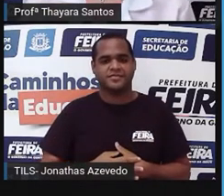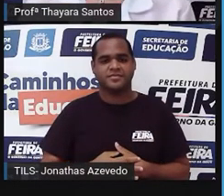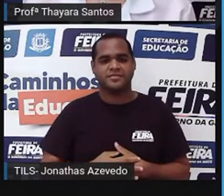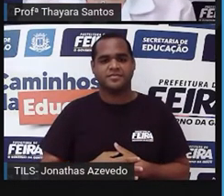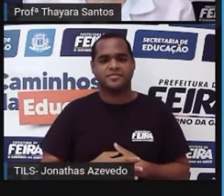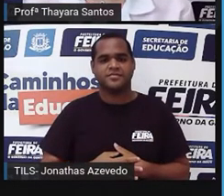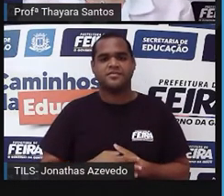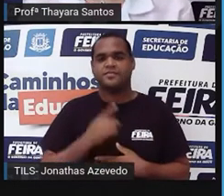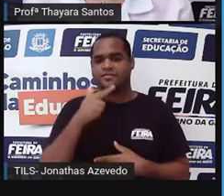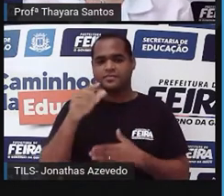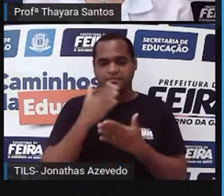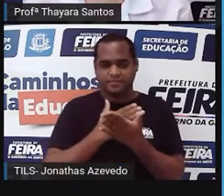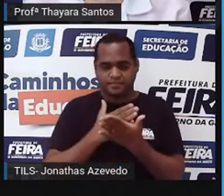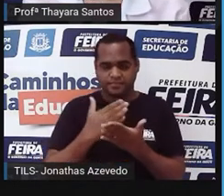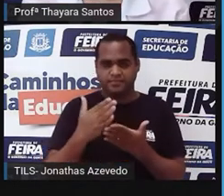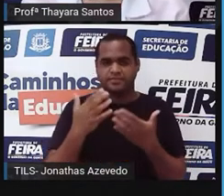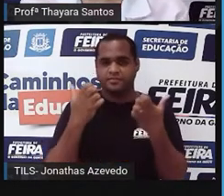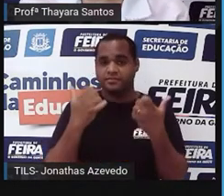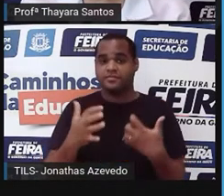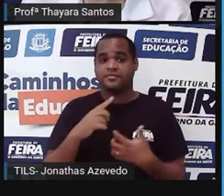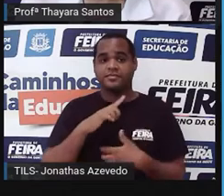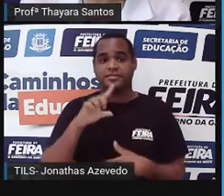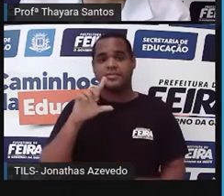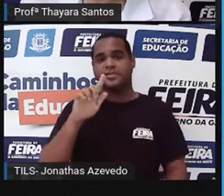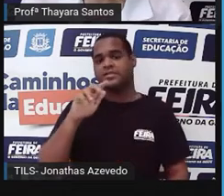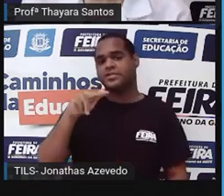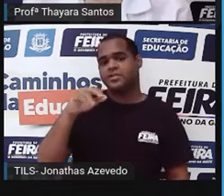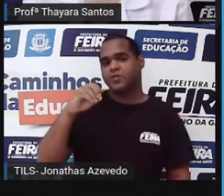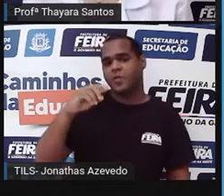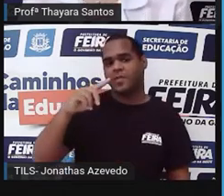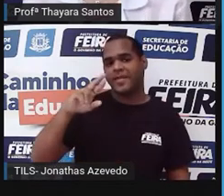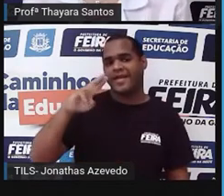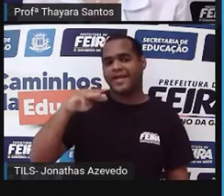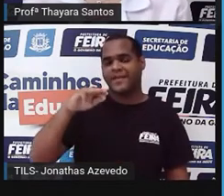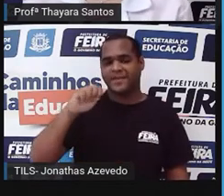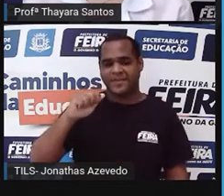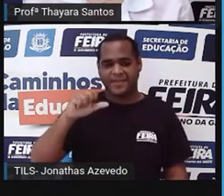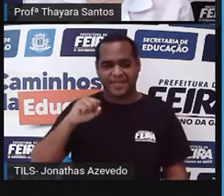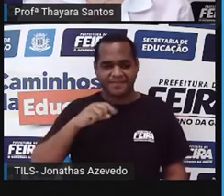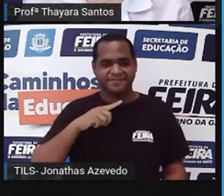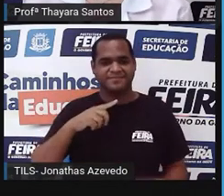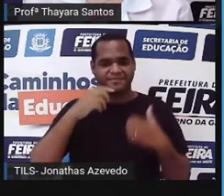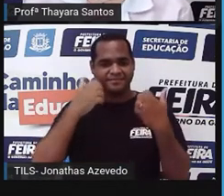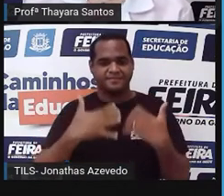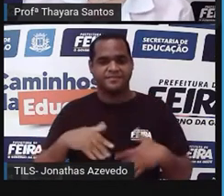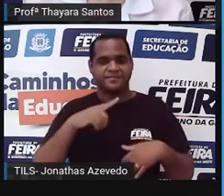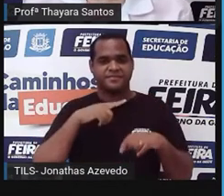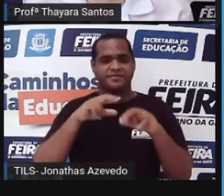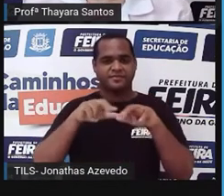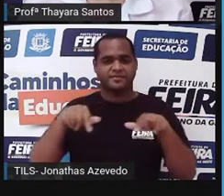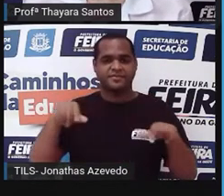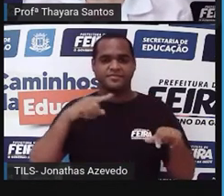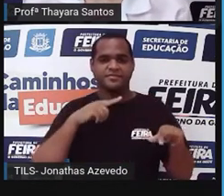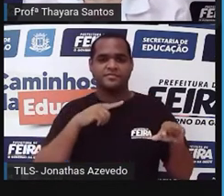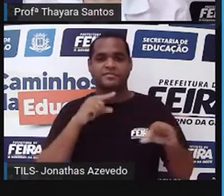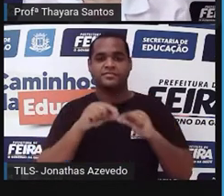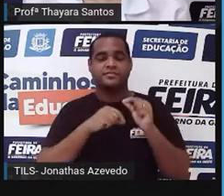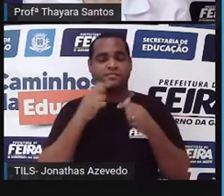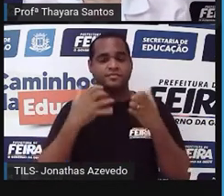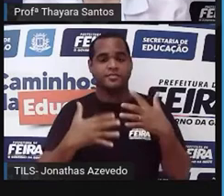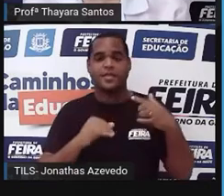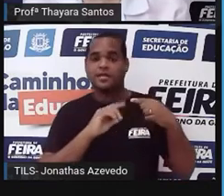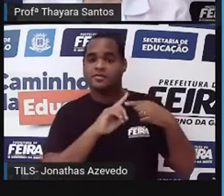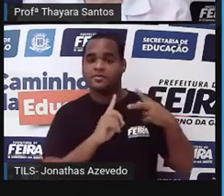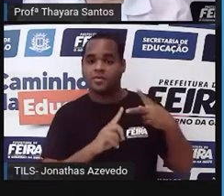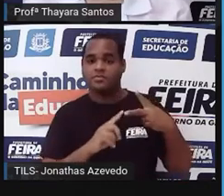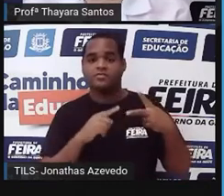Vamos começar hoje a falar sobre as gimnospermas. As gimnospermas são plantas com sementes, mas elas não